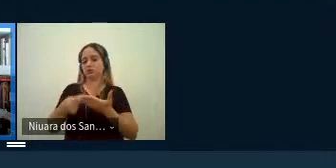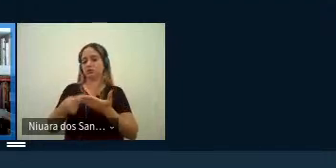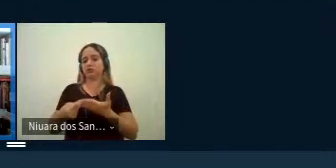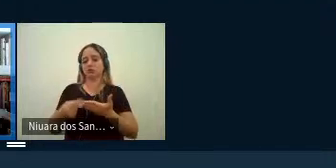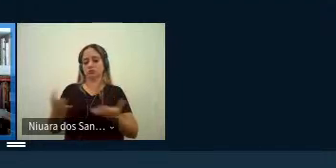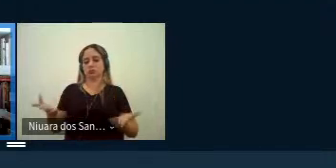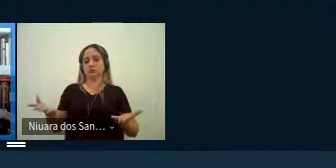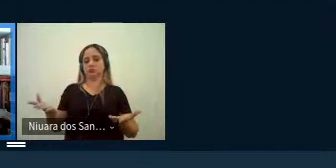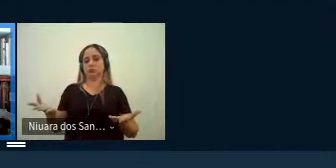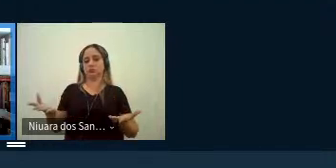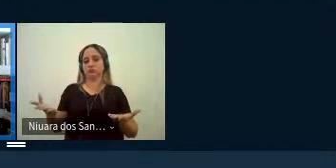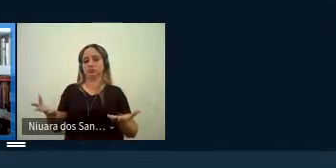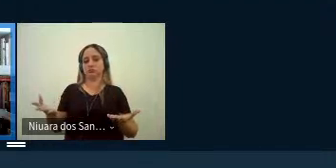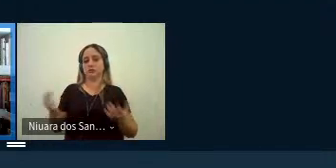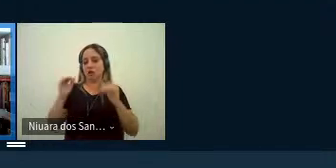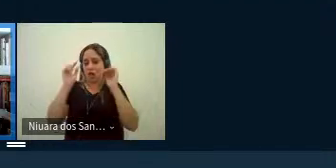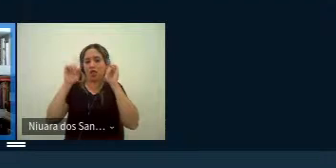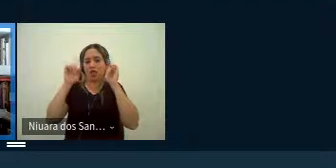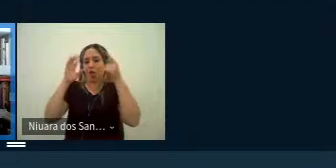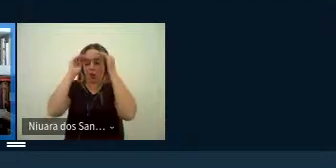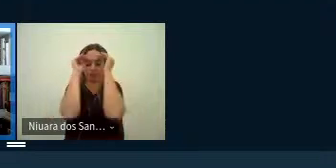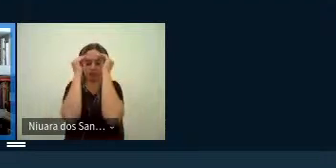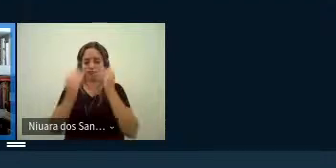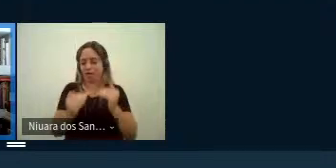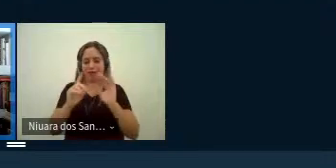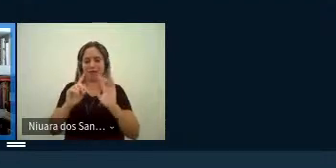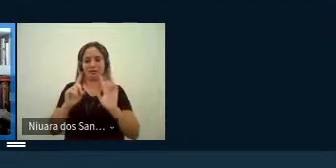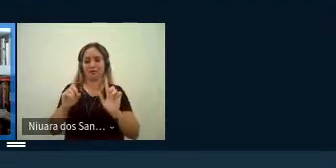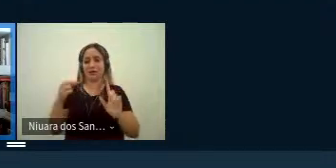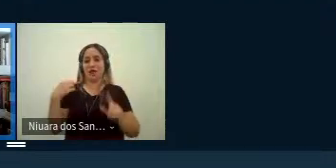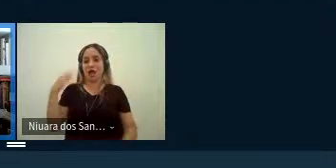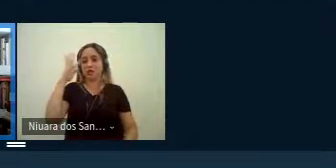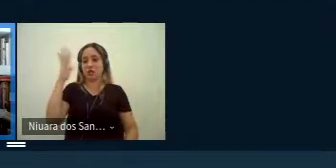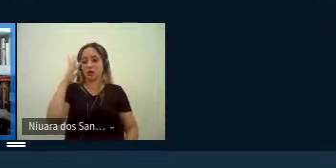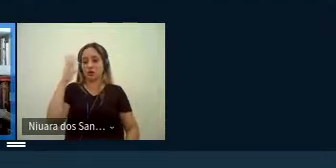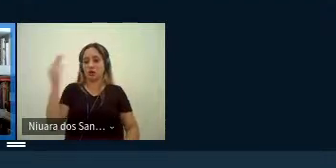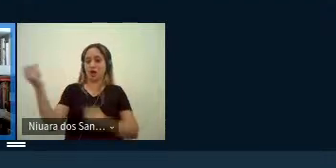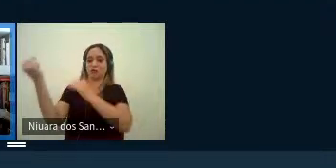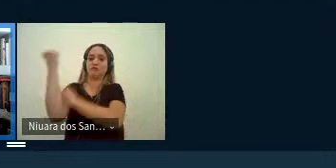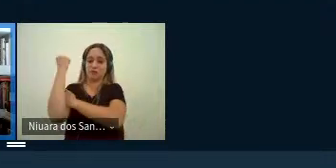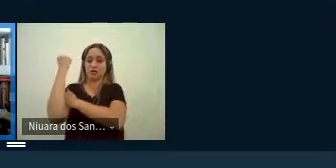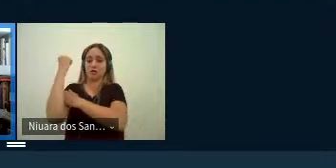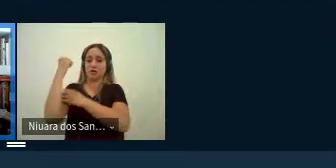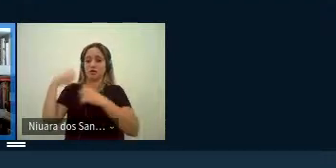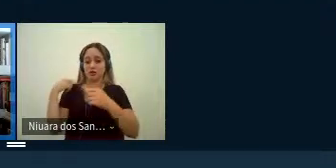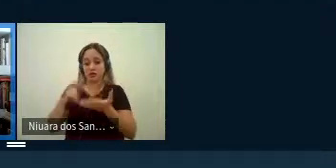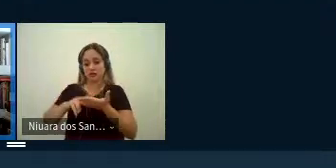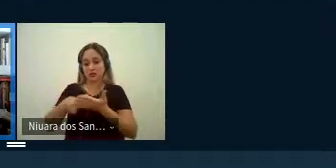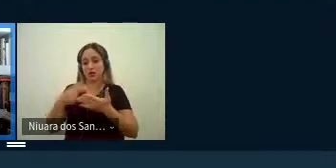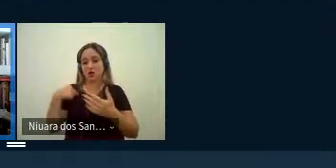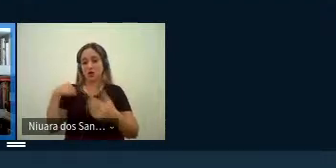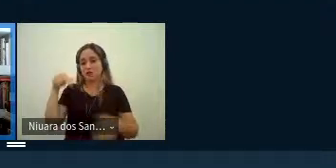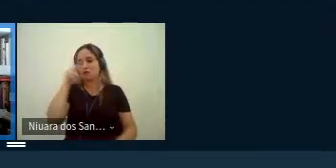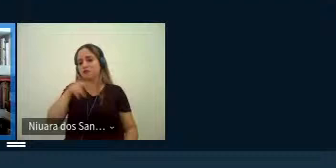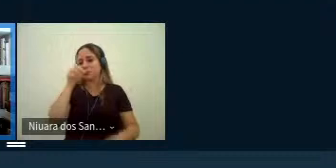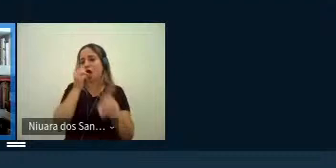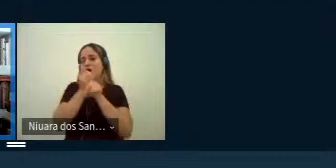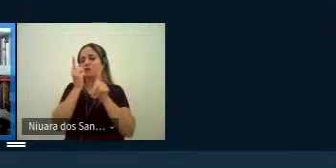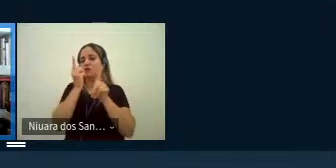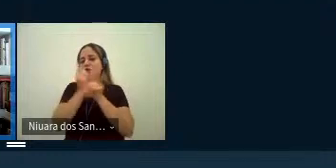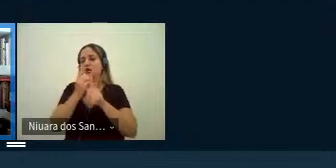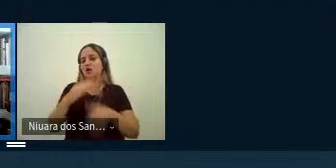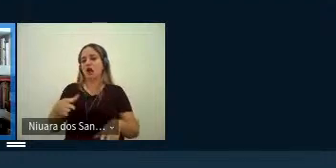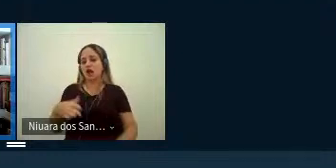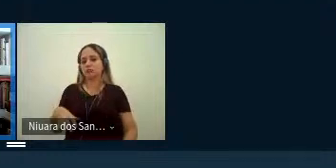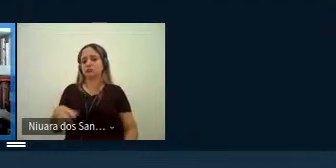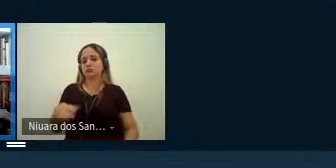desobediente a teoria feminista da tradução visa identificar e criticar o